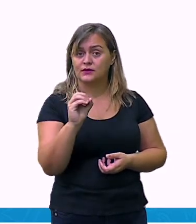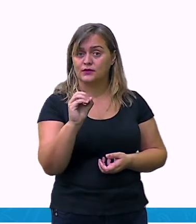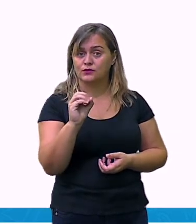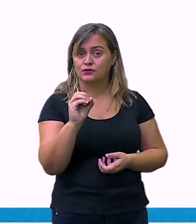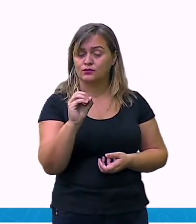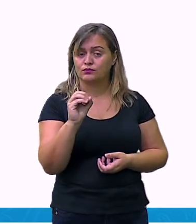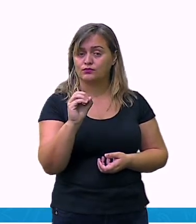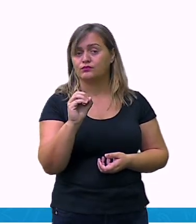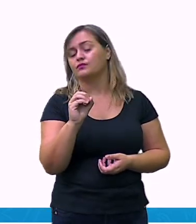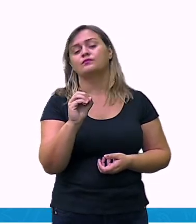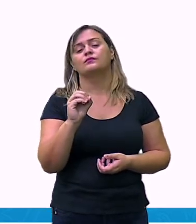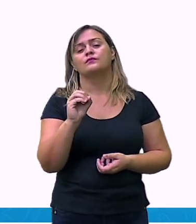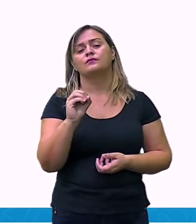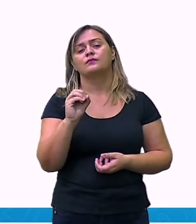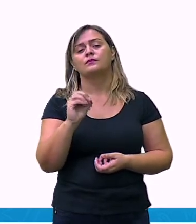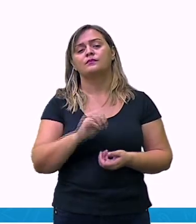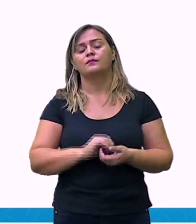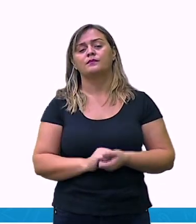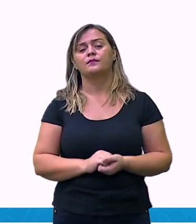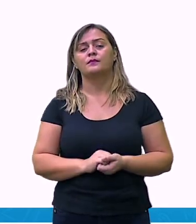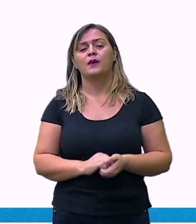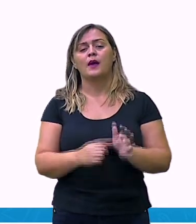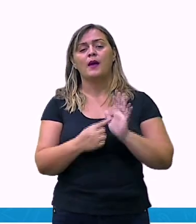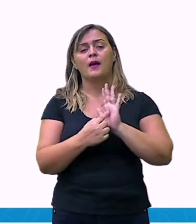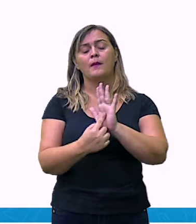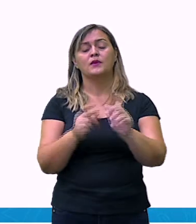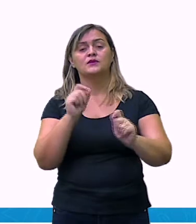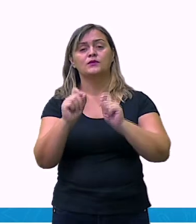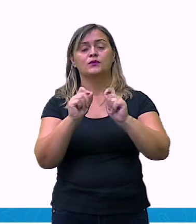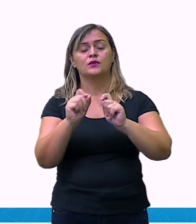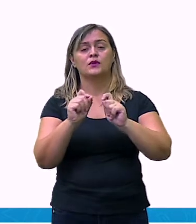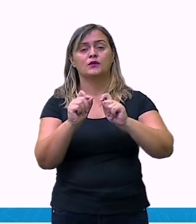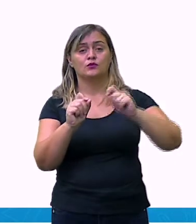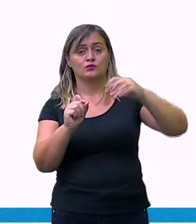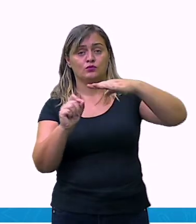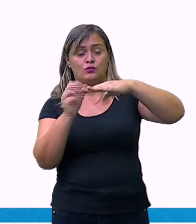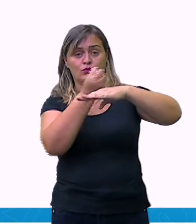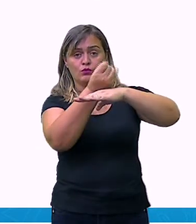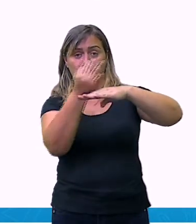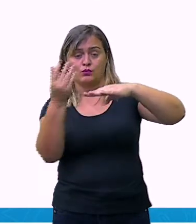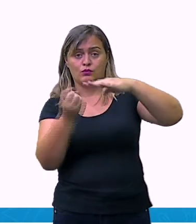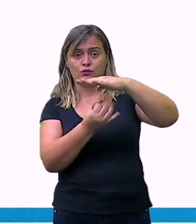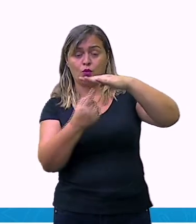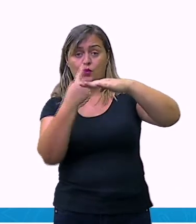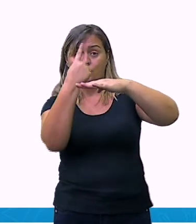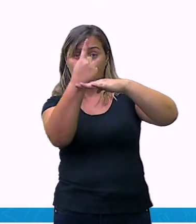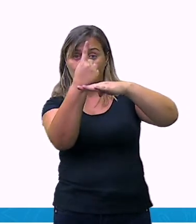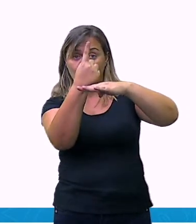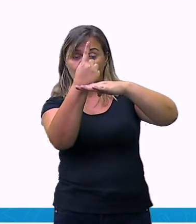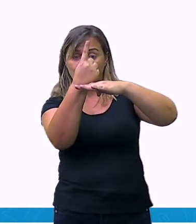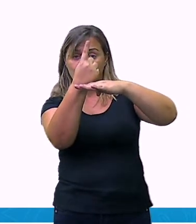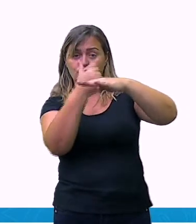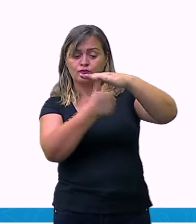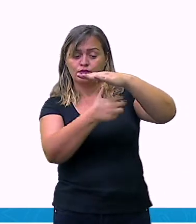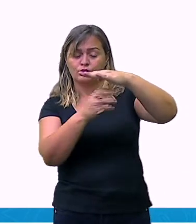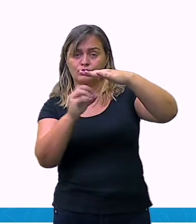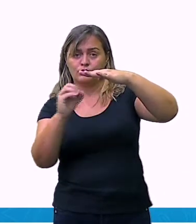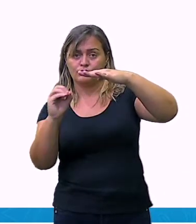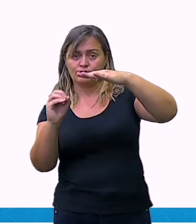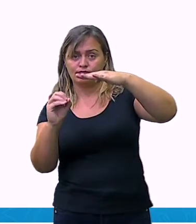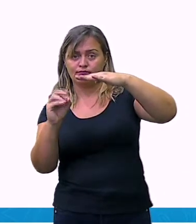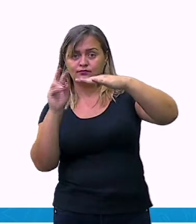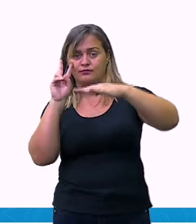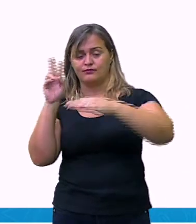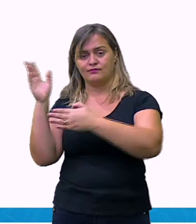centésimo. E, portanto, ela pode substituir as expressões. Assim, podemos escrever.